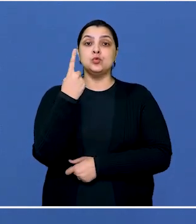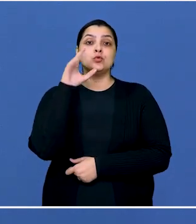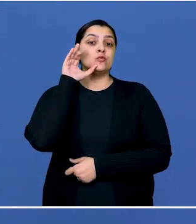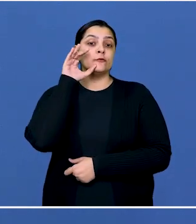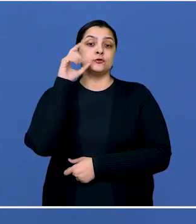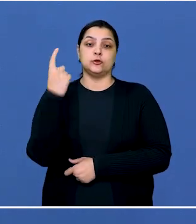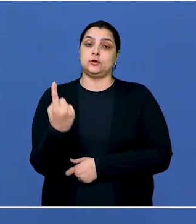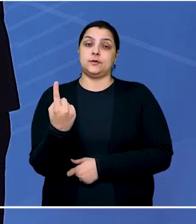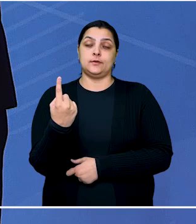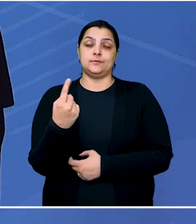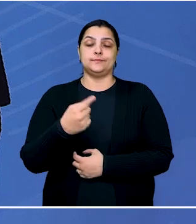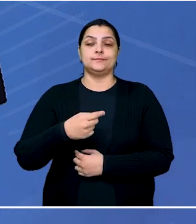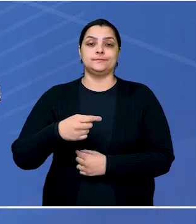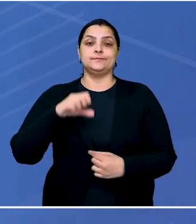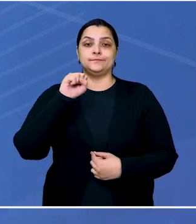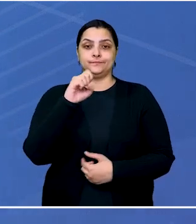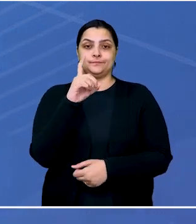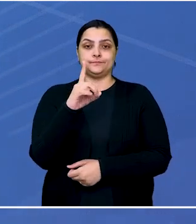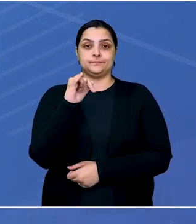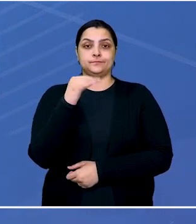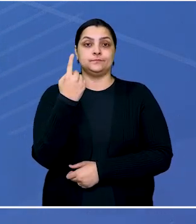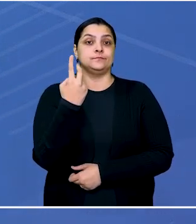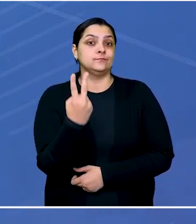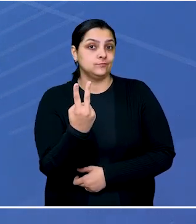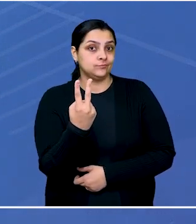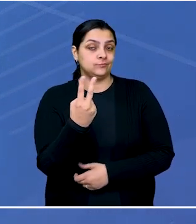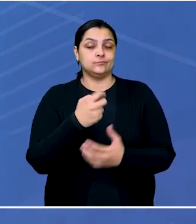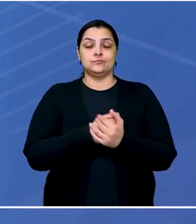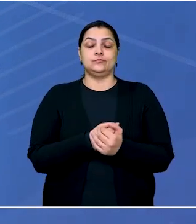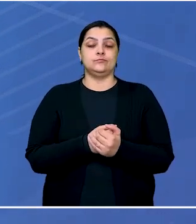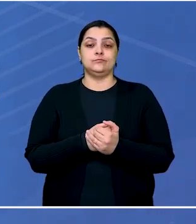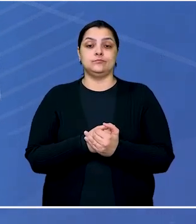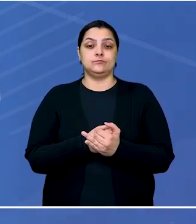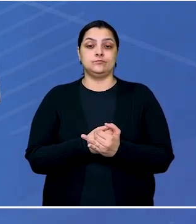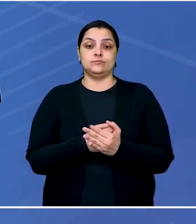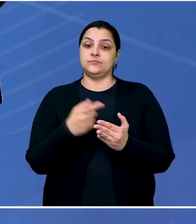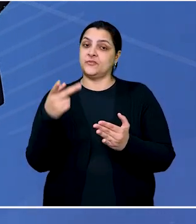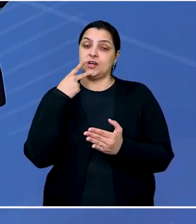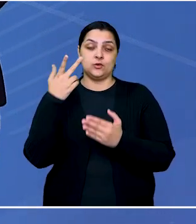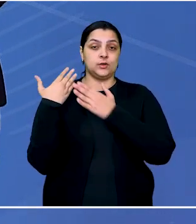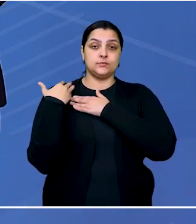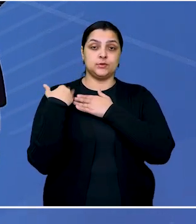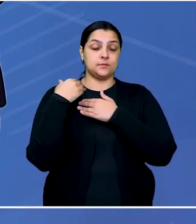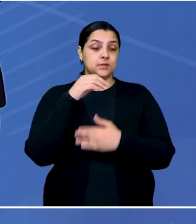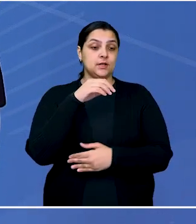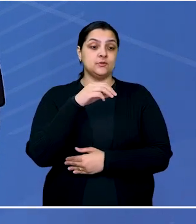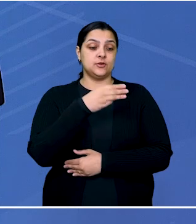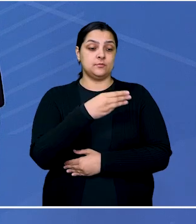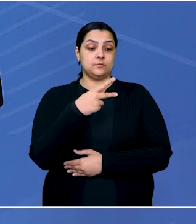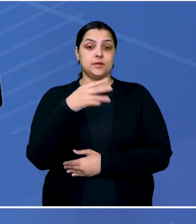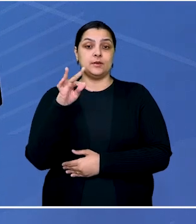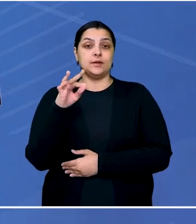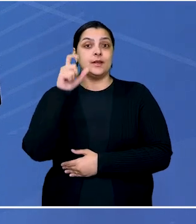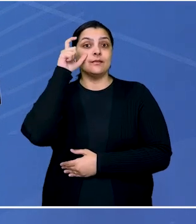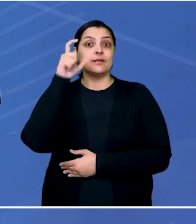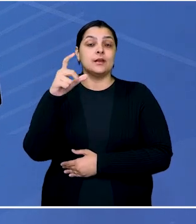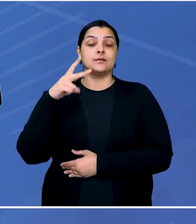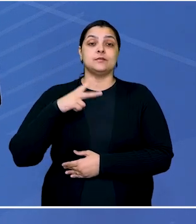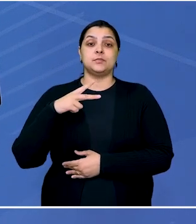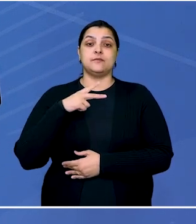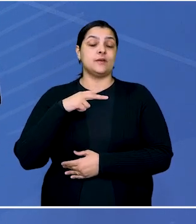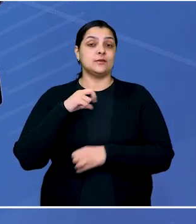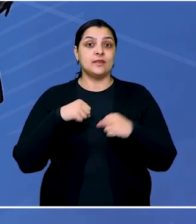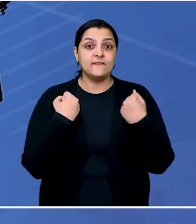um único empregado. Para a sessão 2 de dissídios individuais, não cabe ao MPT atuar como defensor de interesses